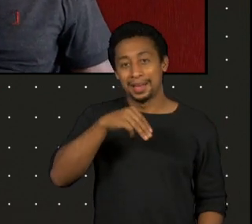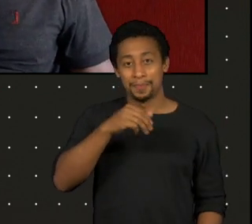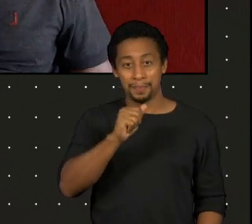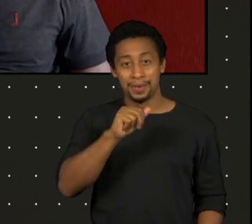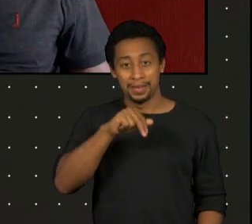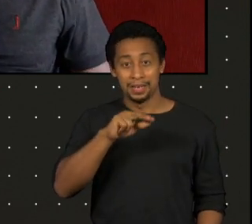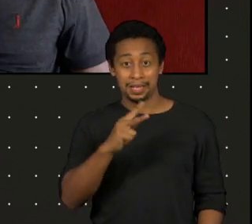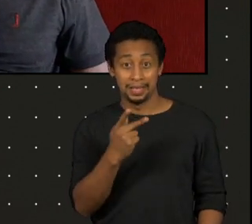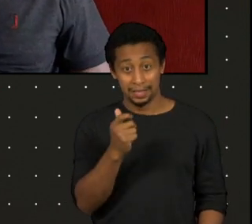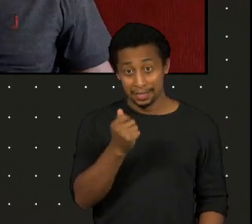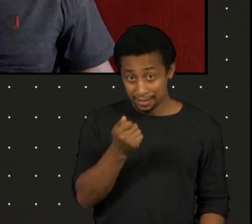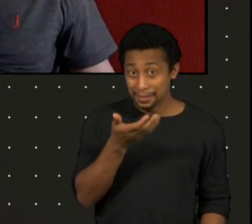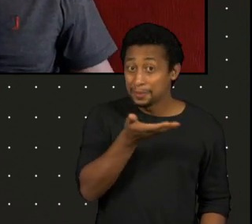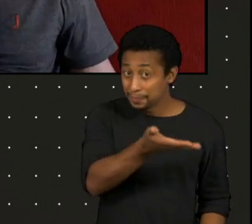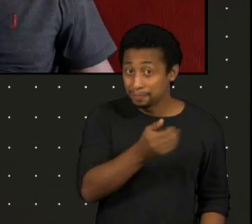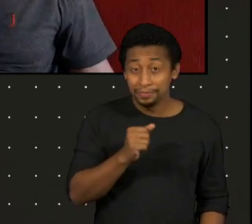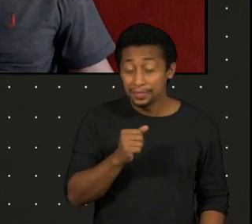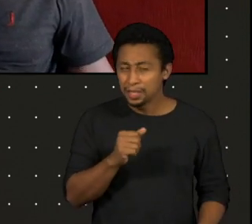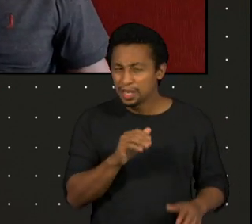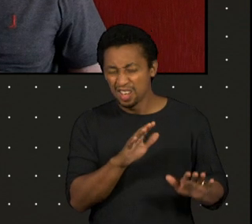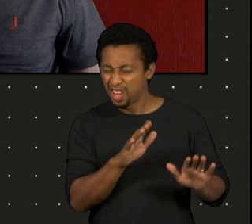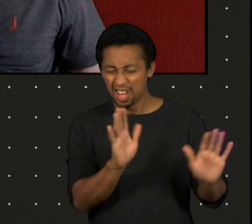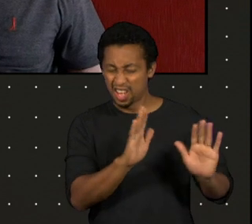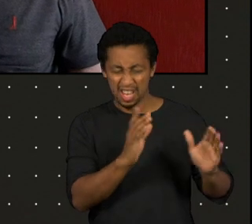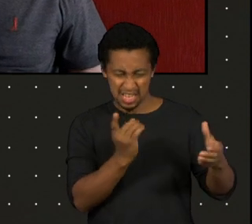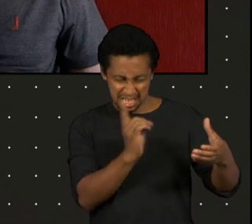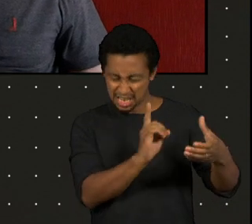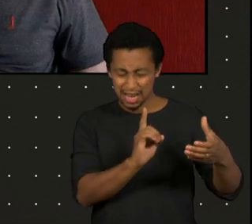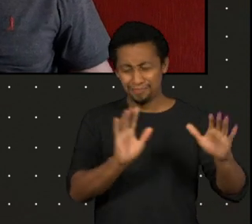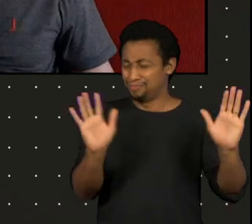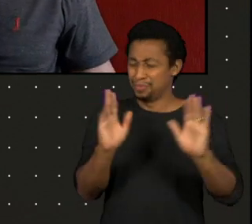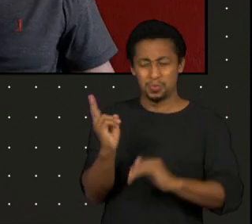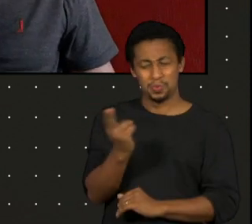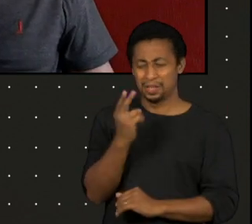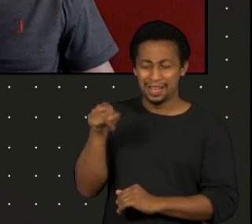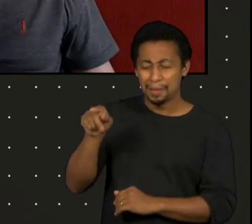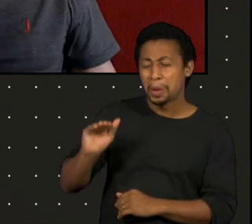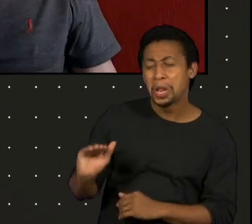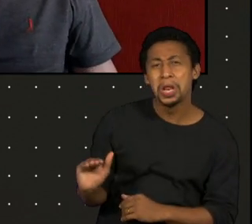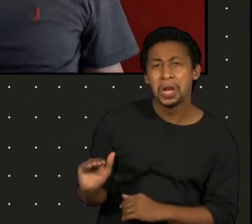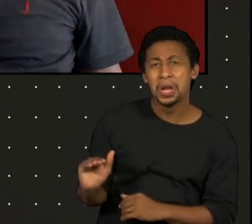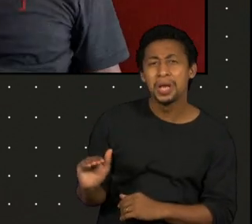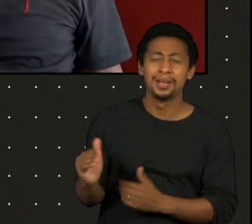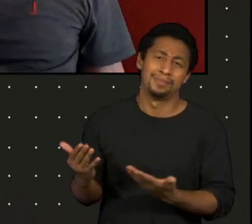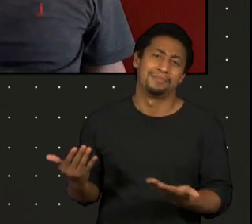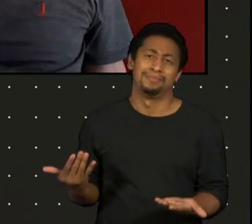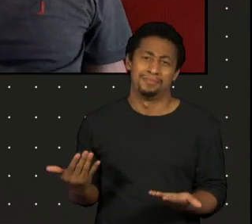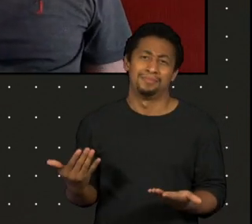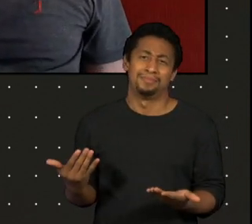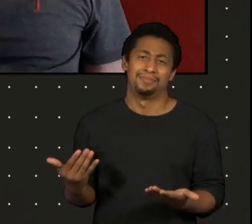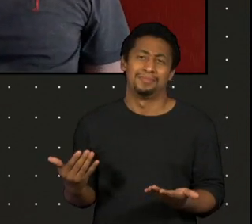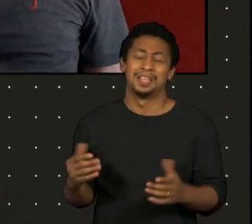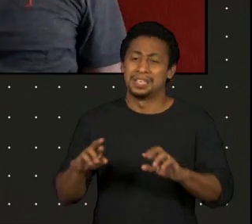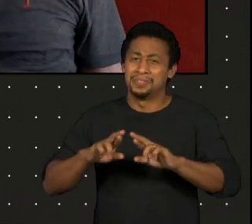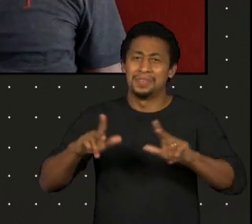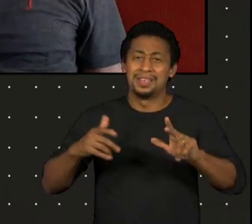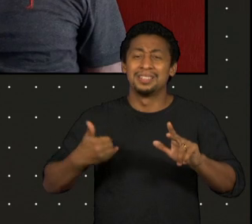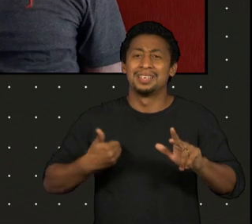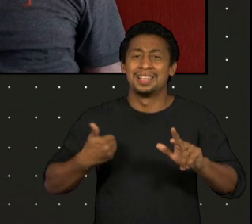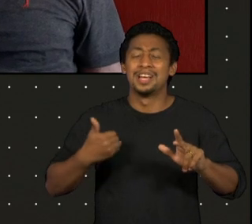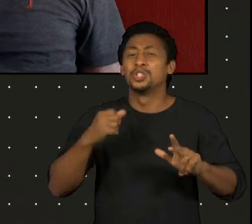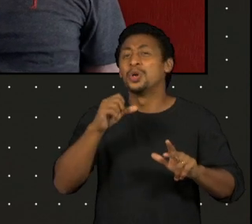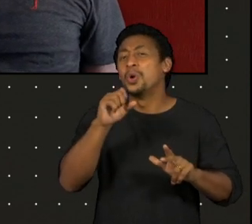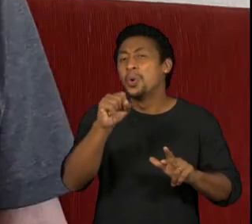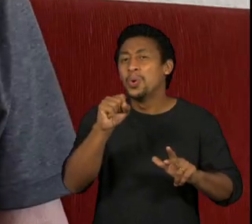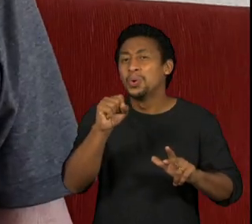E eu não deixava, não deixava, porque ele era muito moleque, ele é oito anos mais novo que eu. E um dia ele voltou para mim